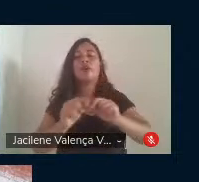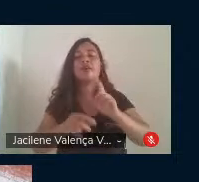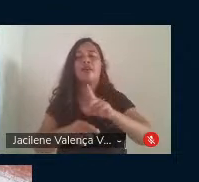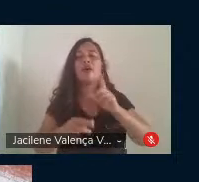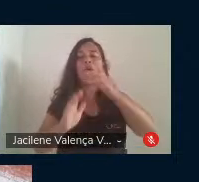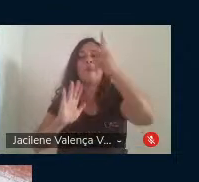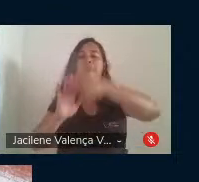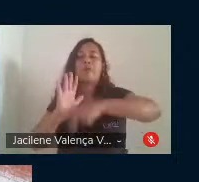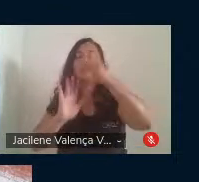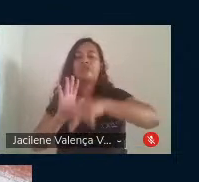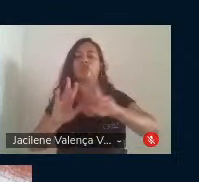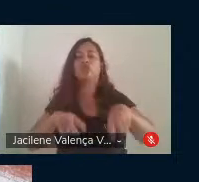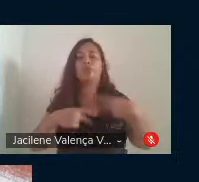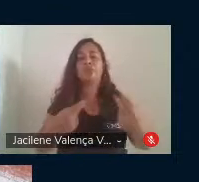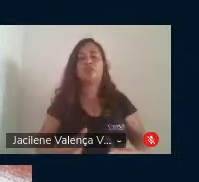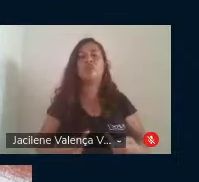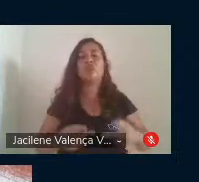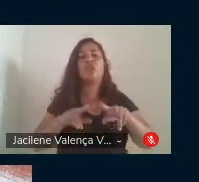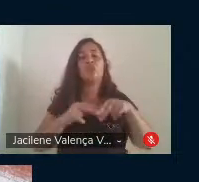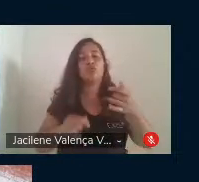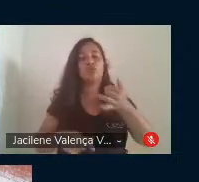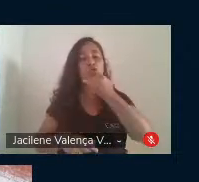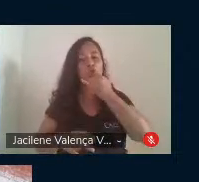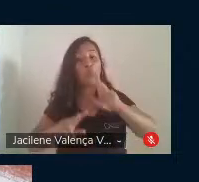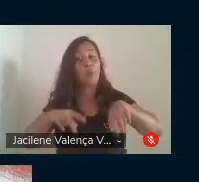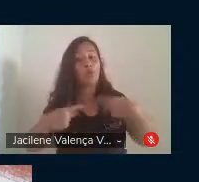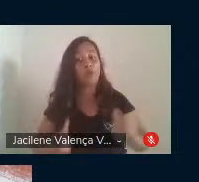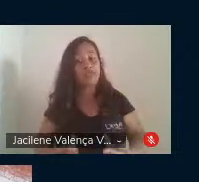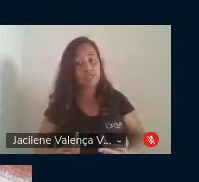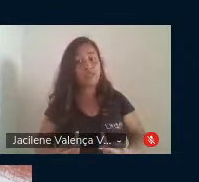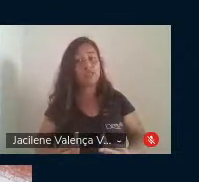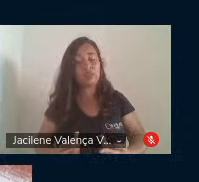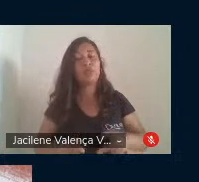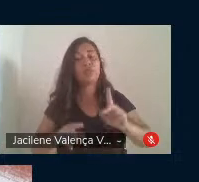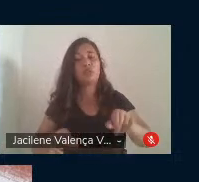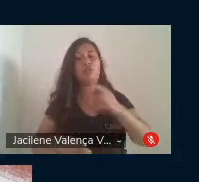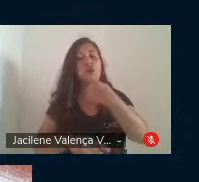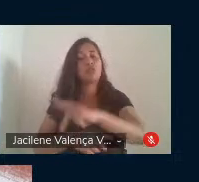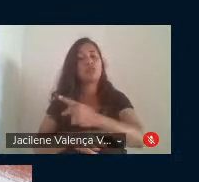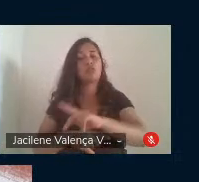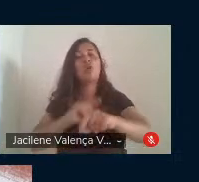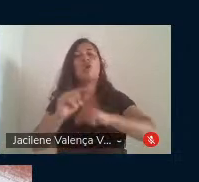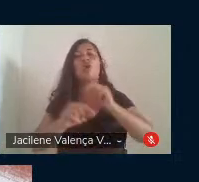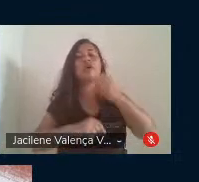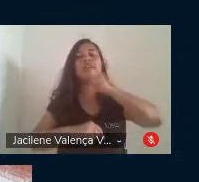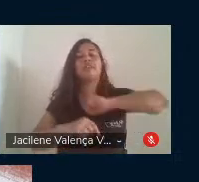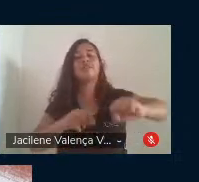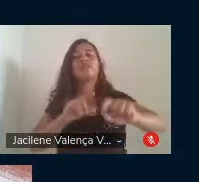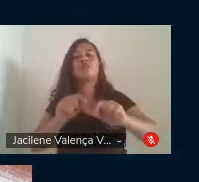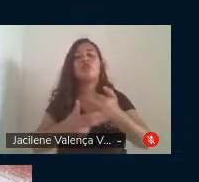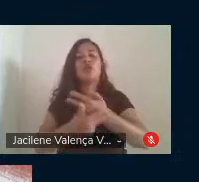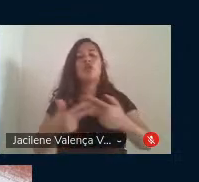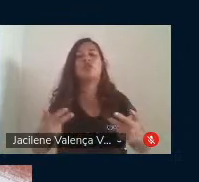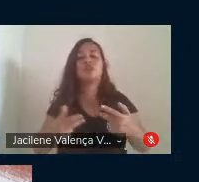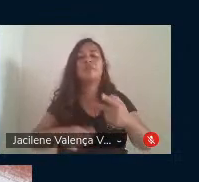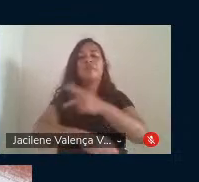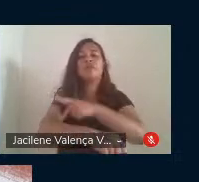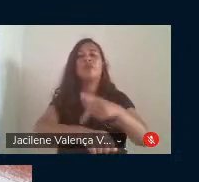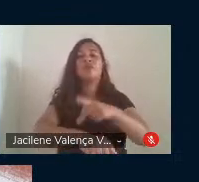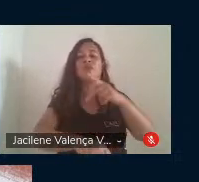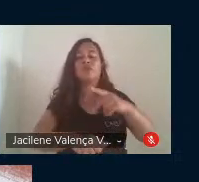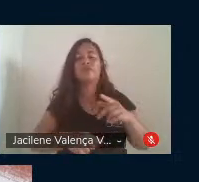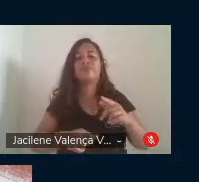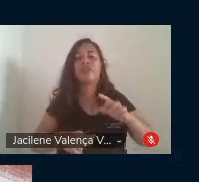humanificação, humanização, desculpa, por isso, a sua radicalidade em defesa de uma ação pedagógica ética e